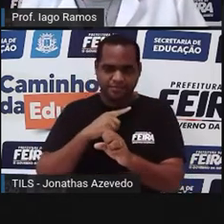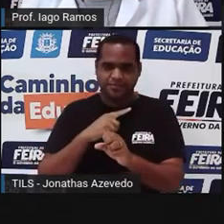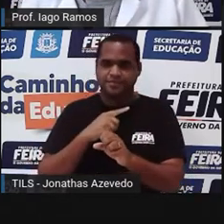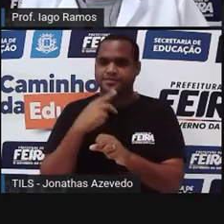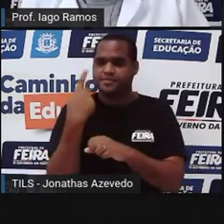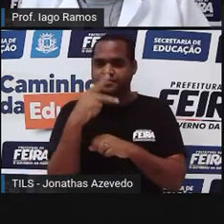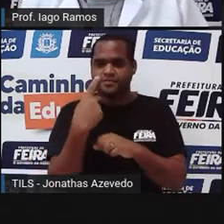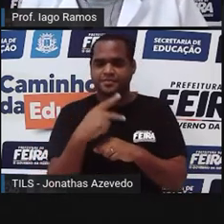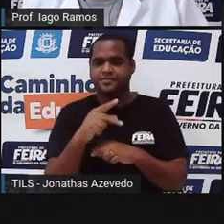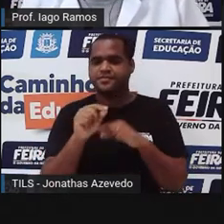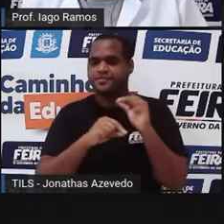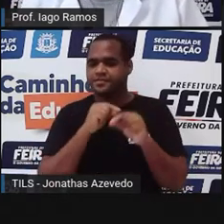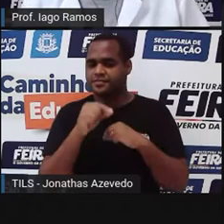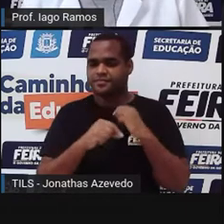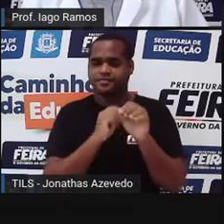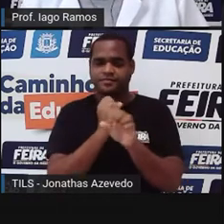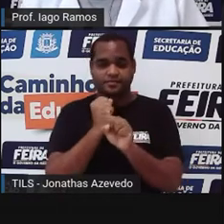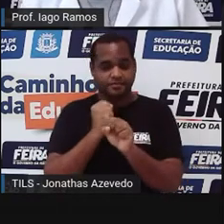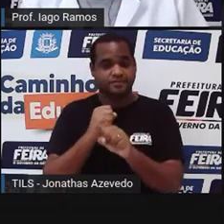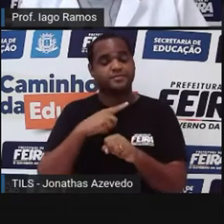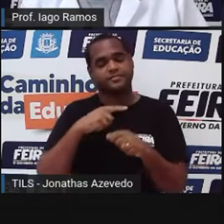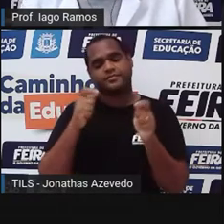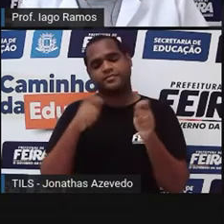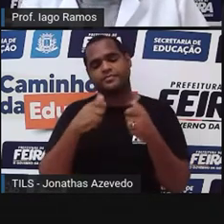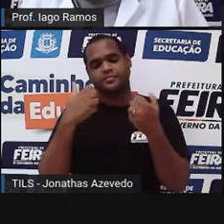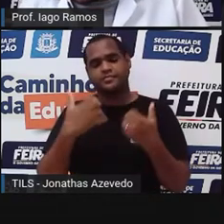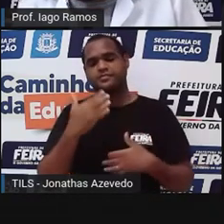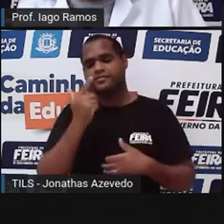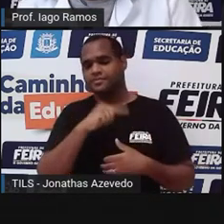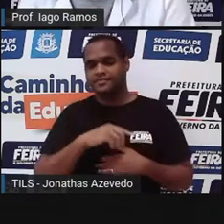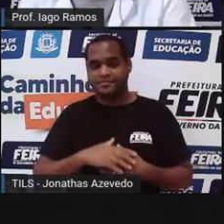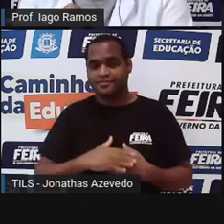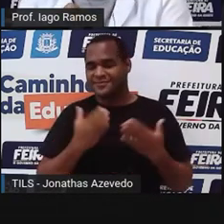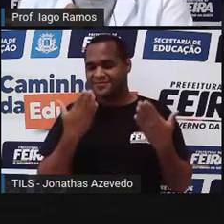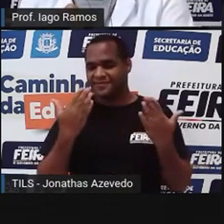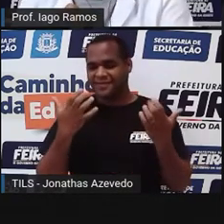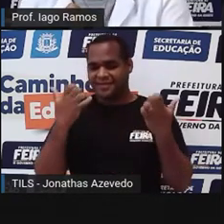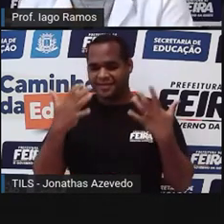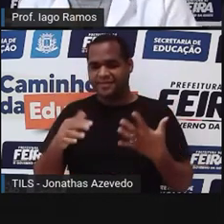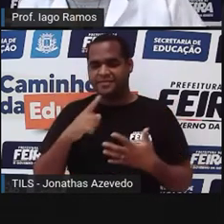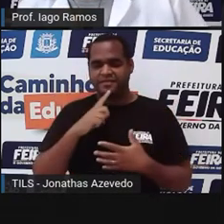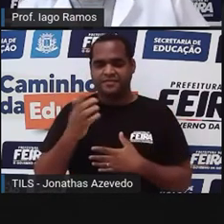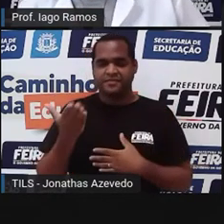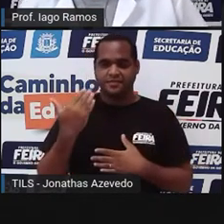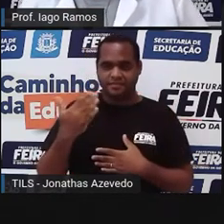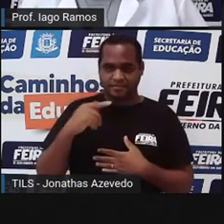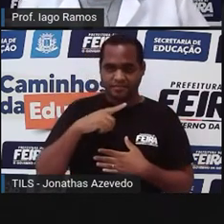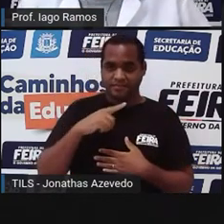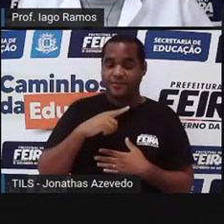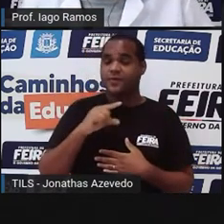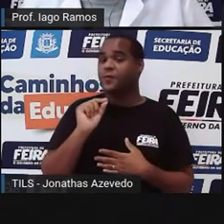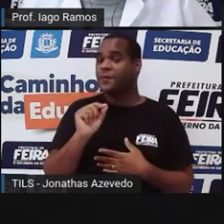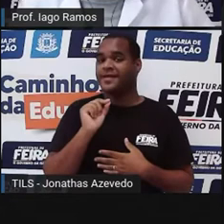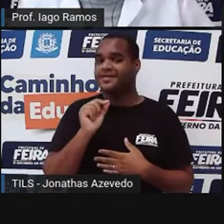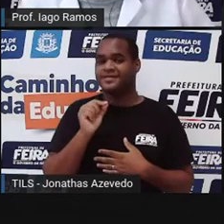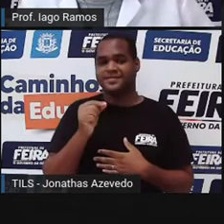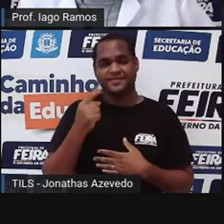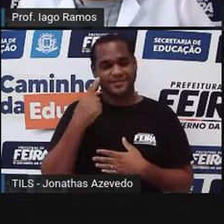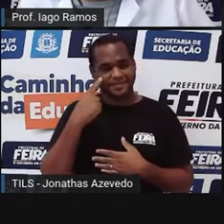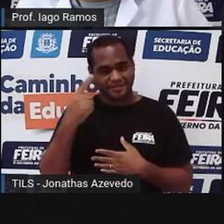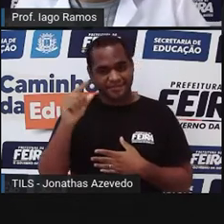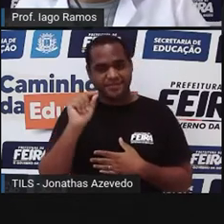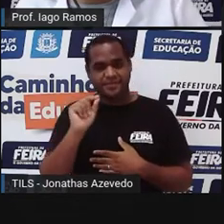cálculo, né? Com esse material. Beleza? Então vamos lá, vem comigo, olha só essa daqui. Ao